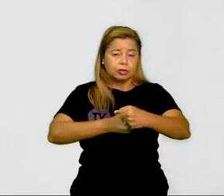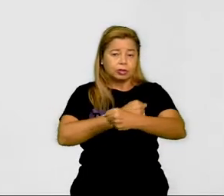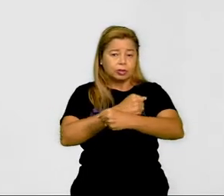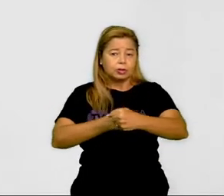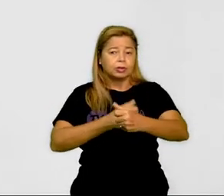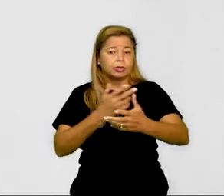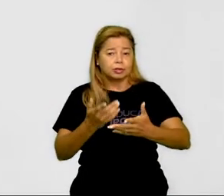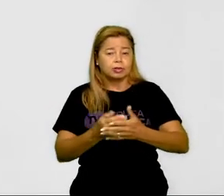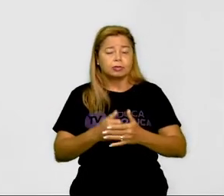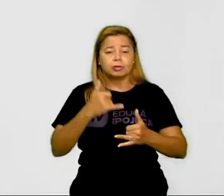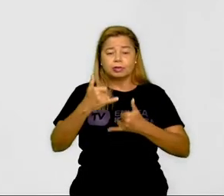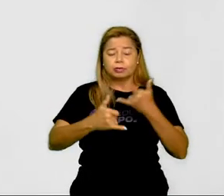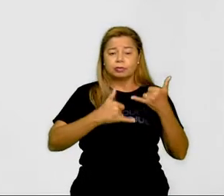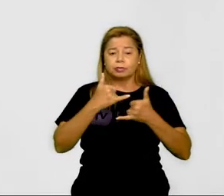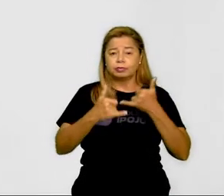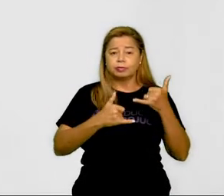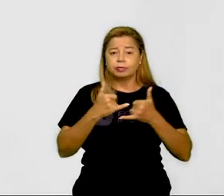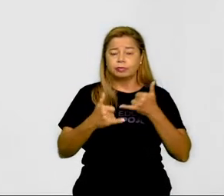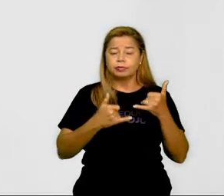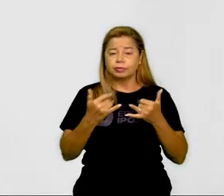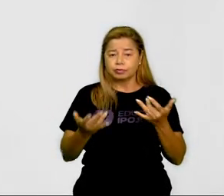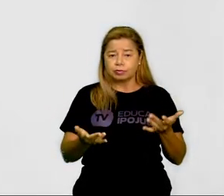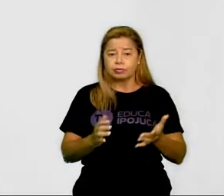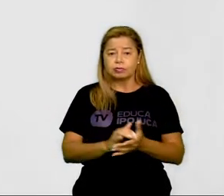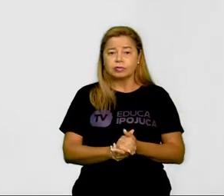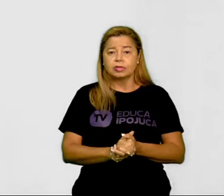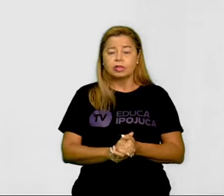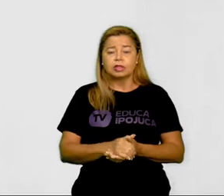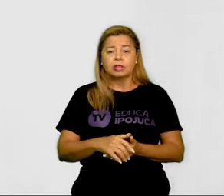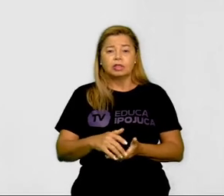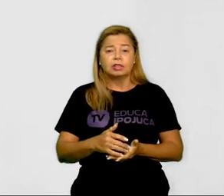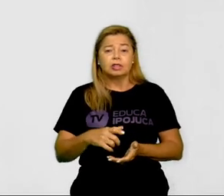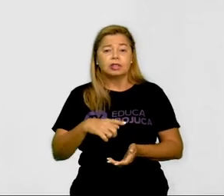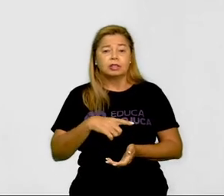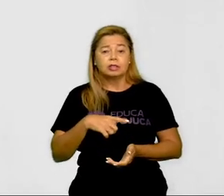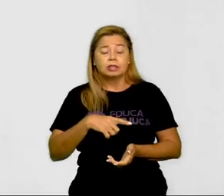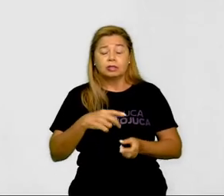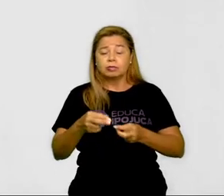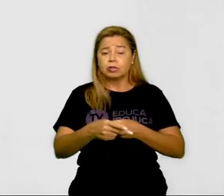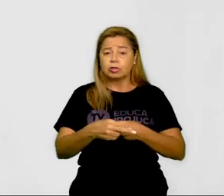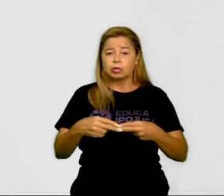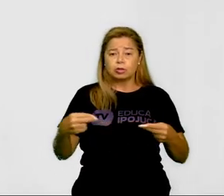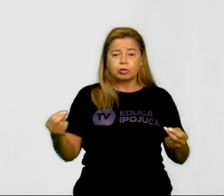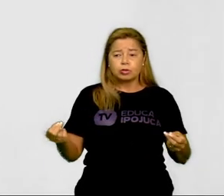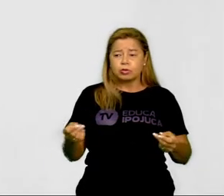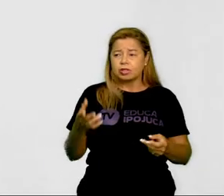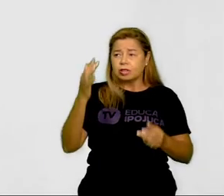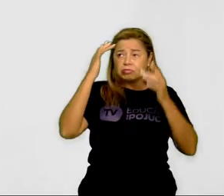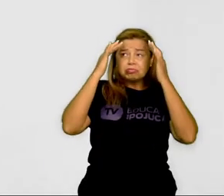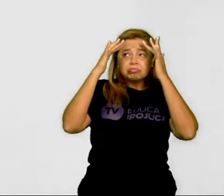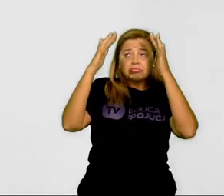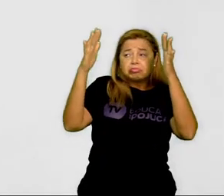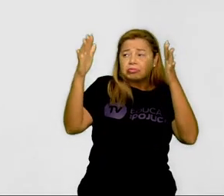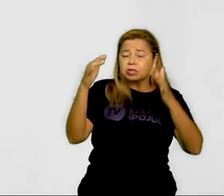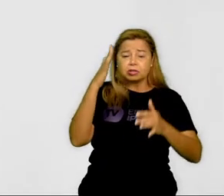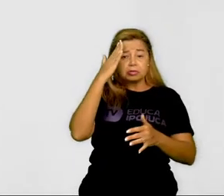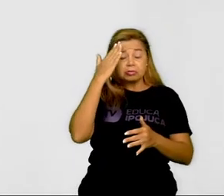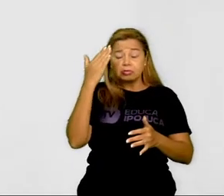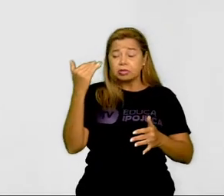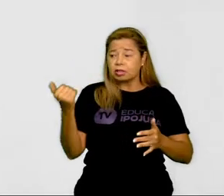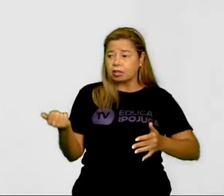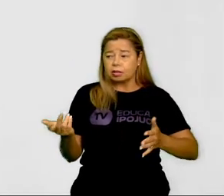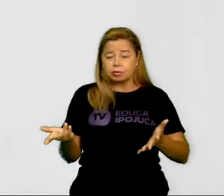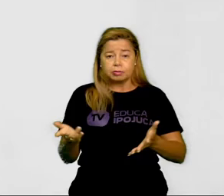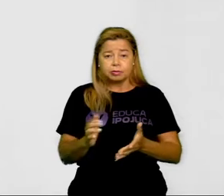o lazer, as coisas que a gente tem ao nosso redor, que às vezes nem imagina de onde veio. E para